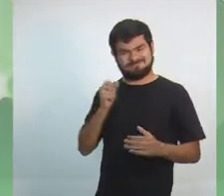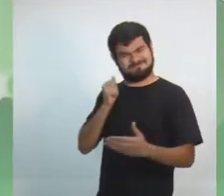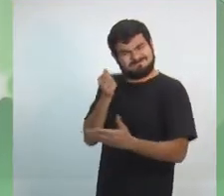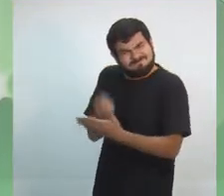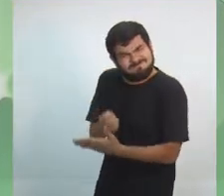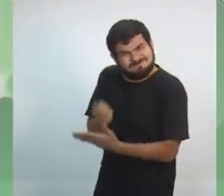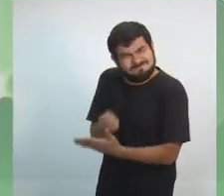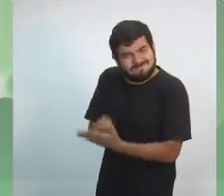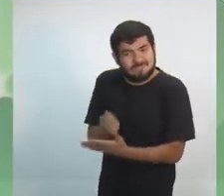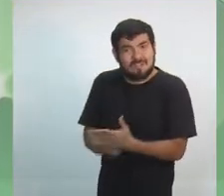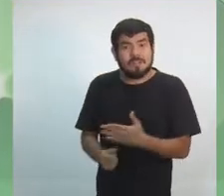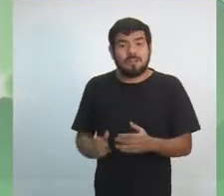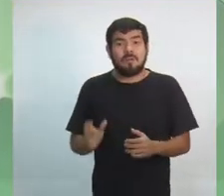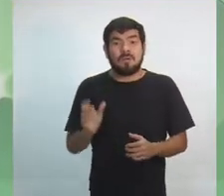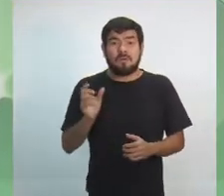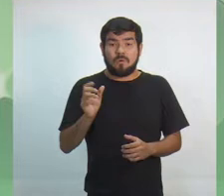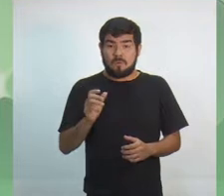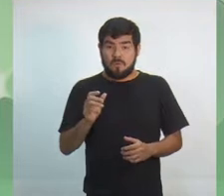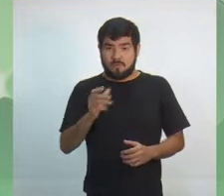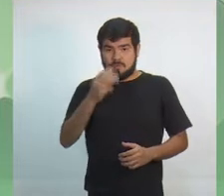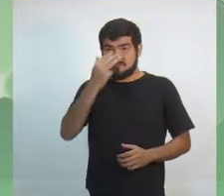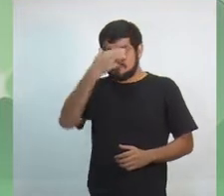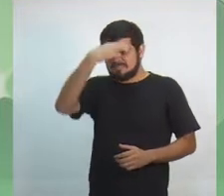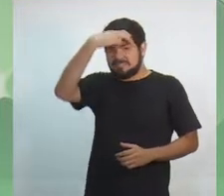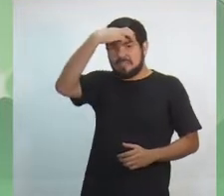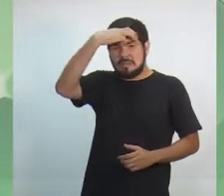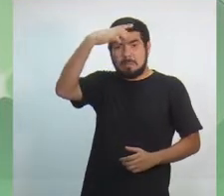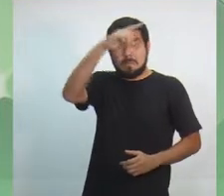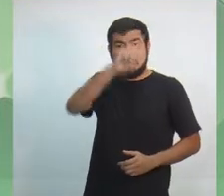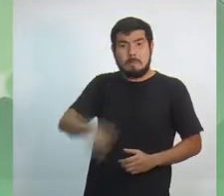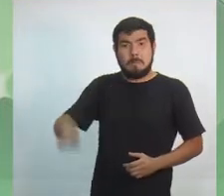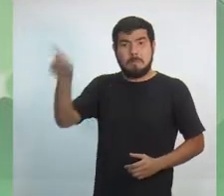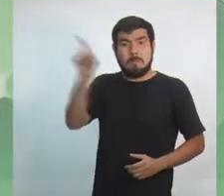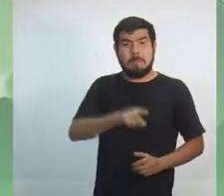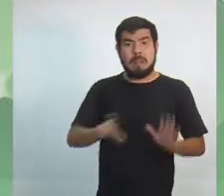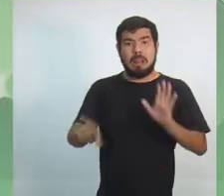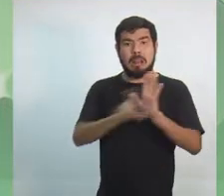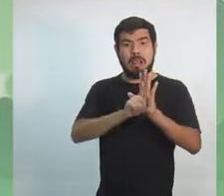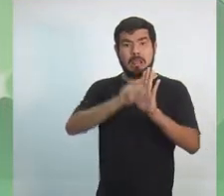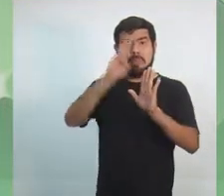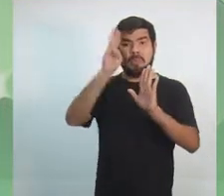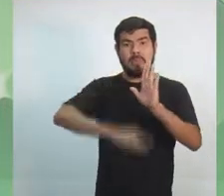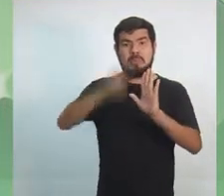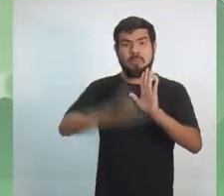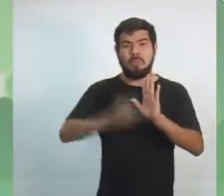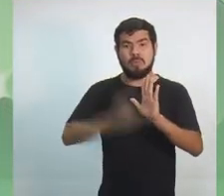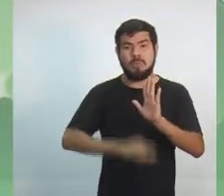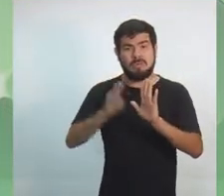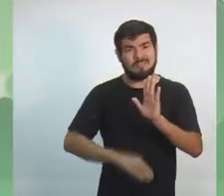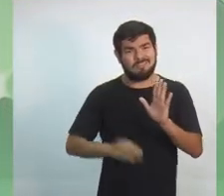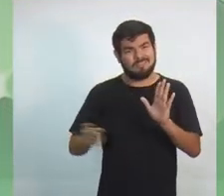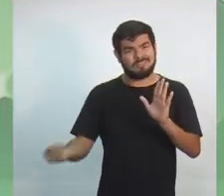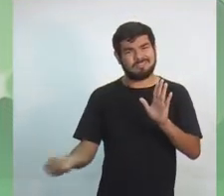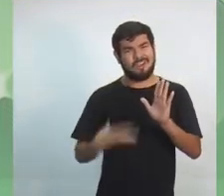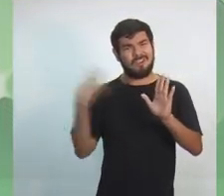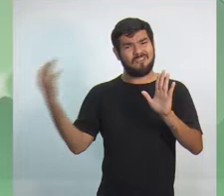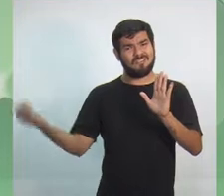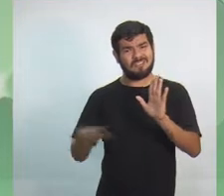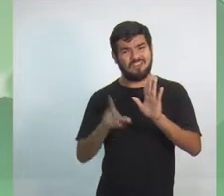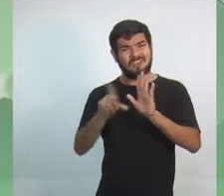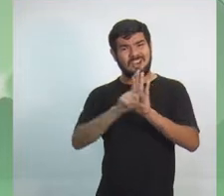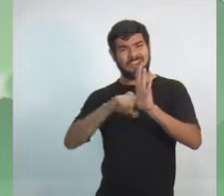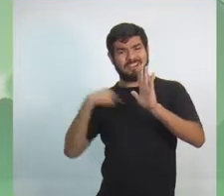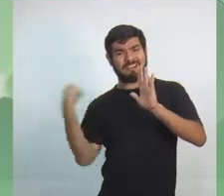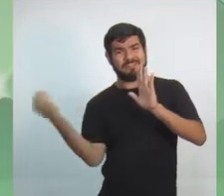intermitente, onde o trabalhador, muitas vezes, vai ganhar menos do que o salário mínimo no final do mês. Isso tudo, portanto, retira